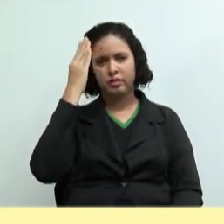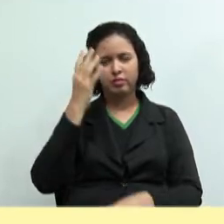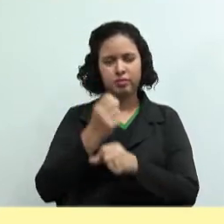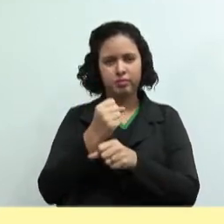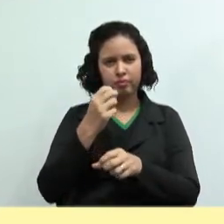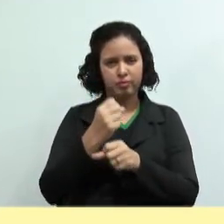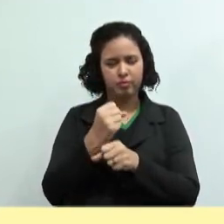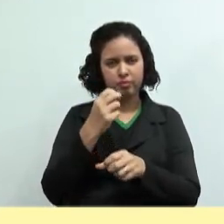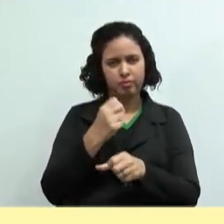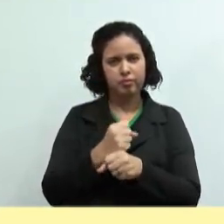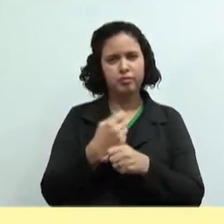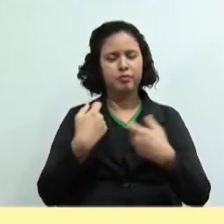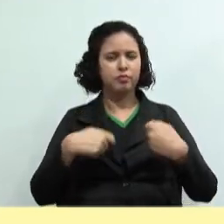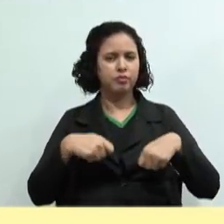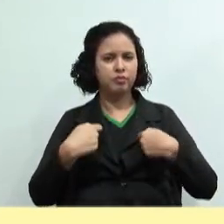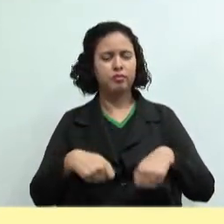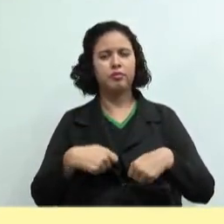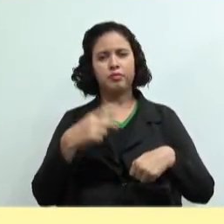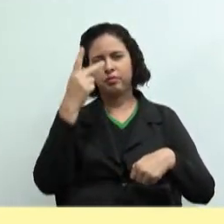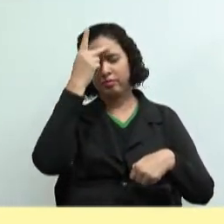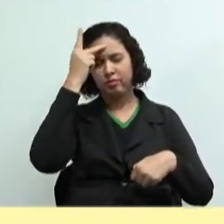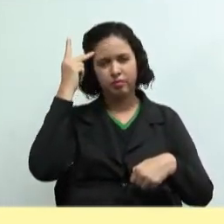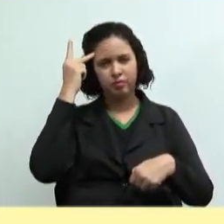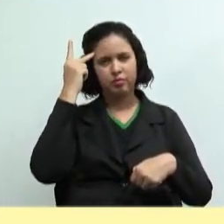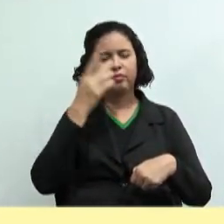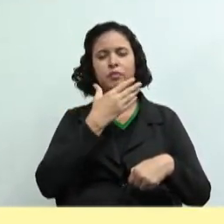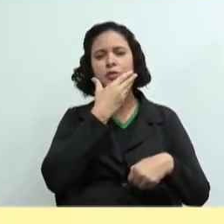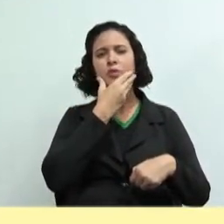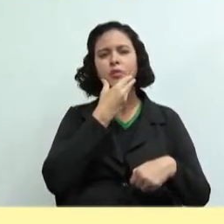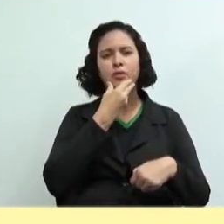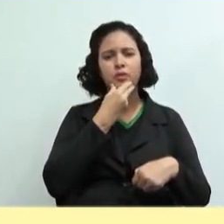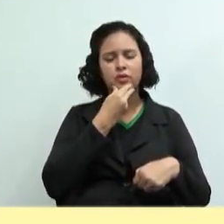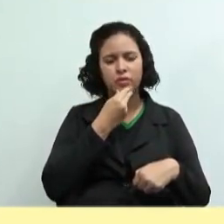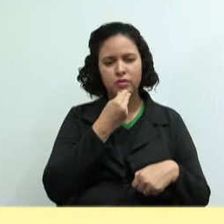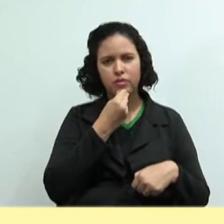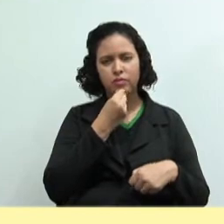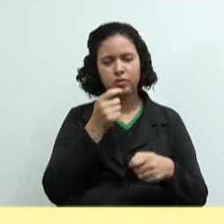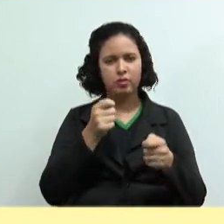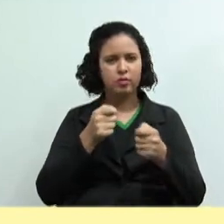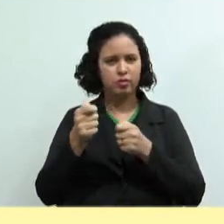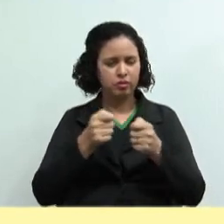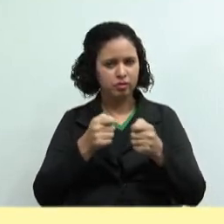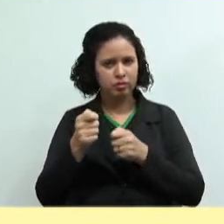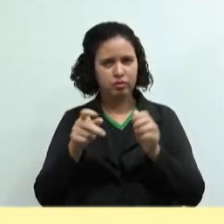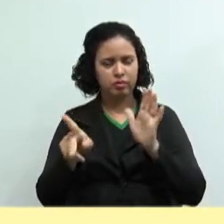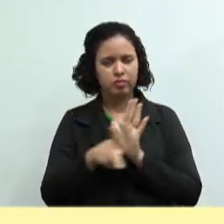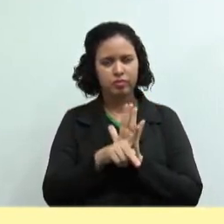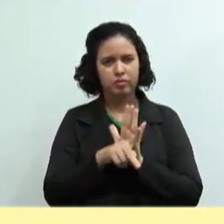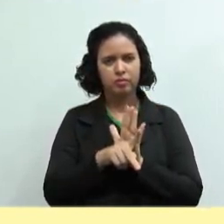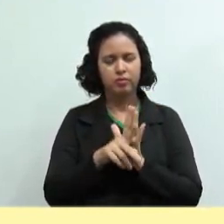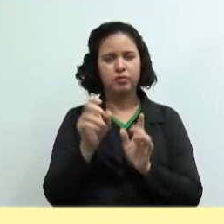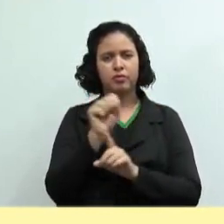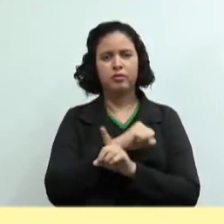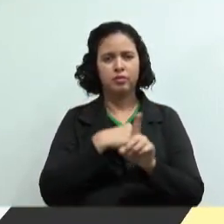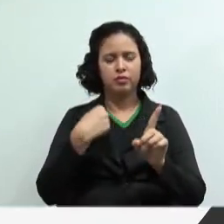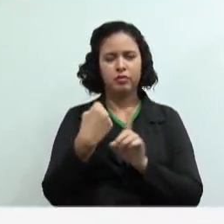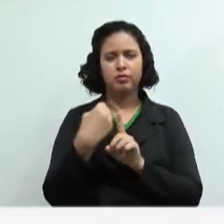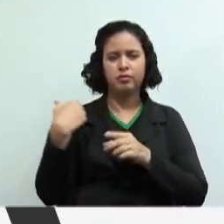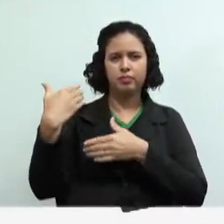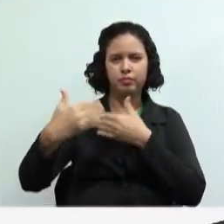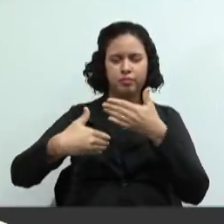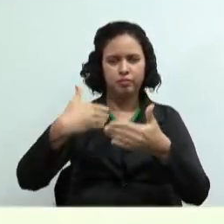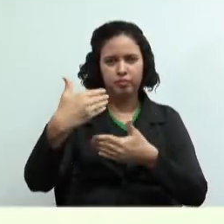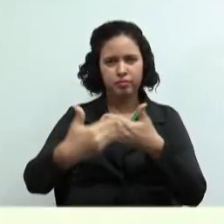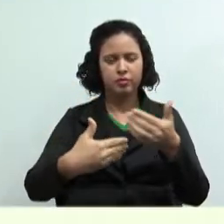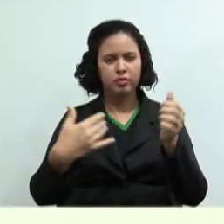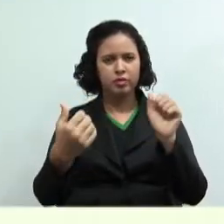surgiu da necessidade do homem primitivo em controlar o patrimônio dele. A sociedade foi evoluindo e, juntamente